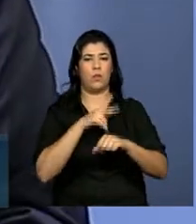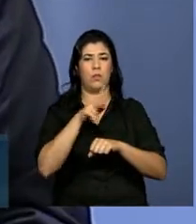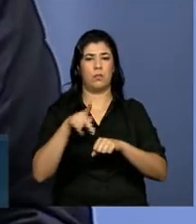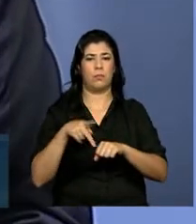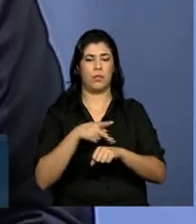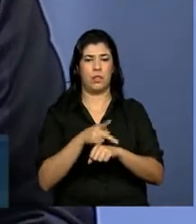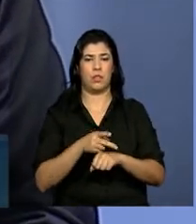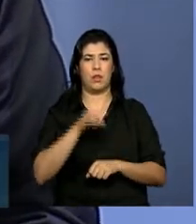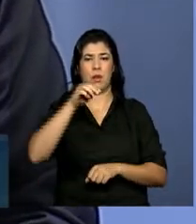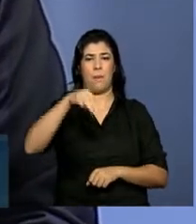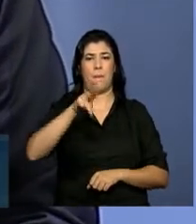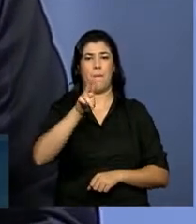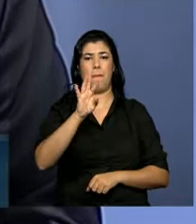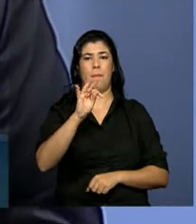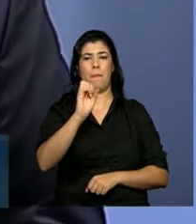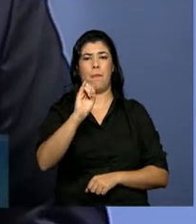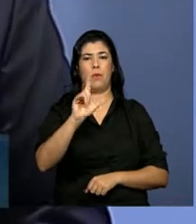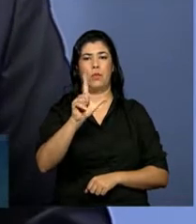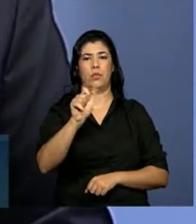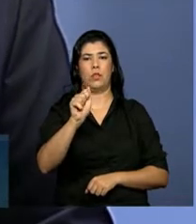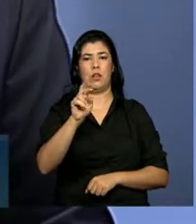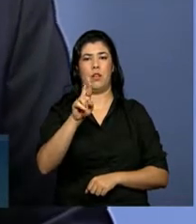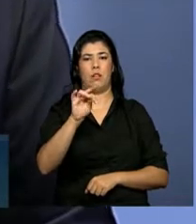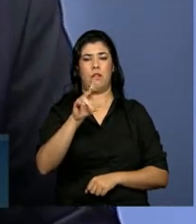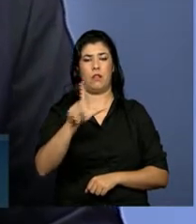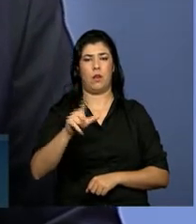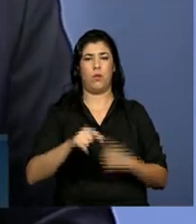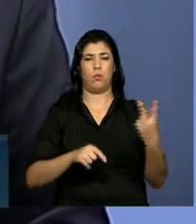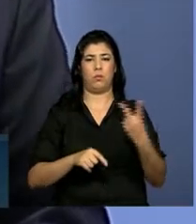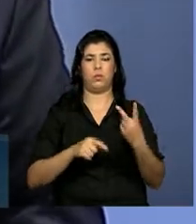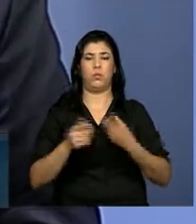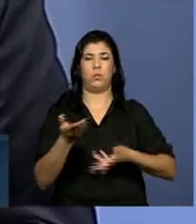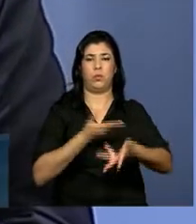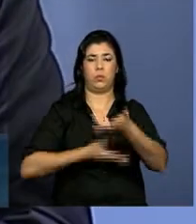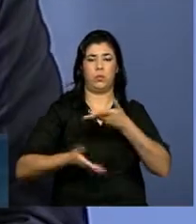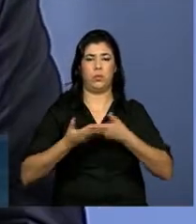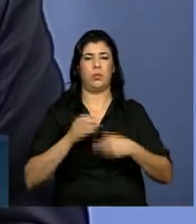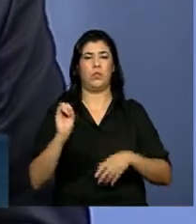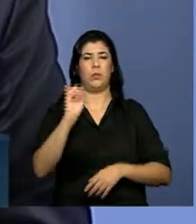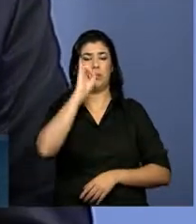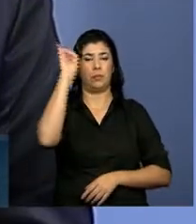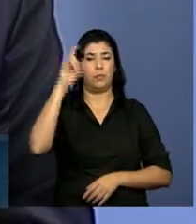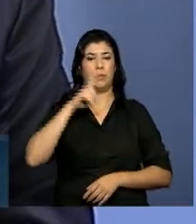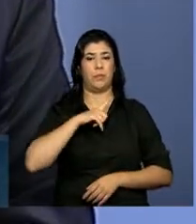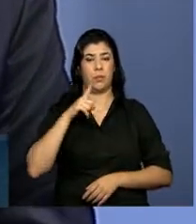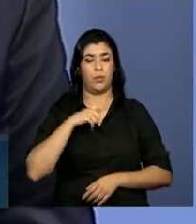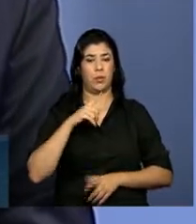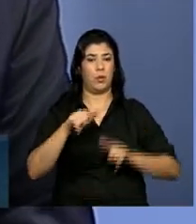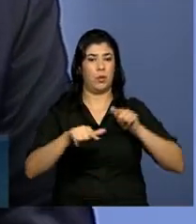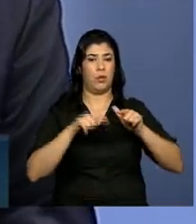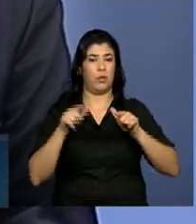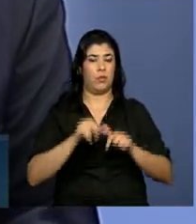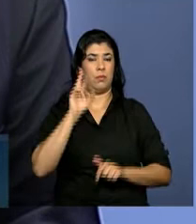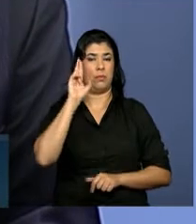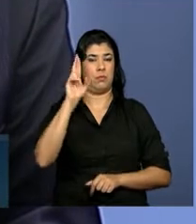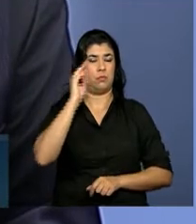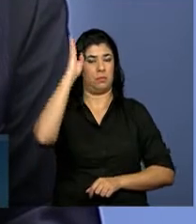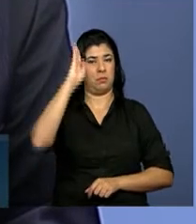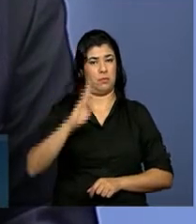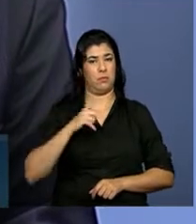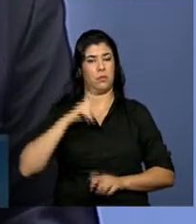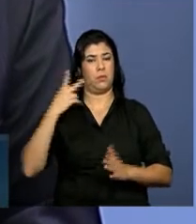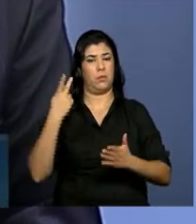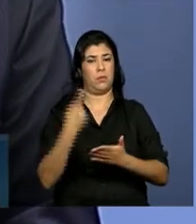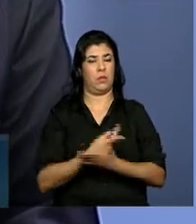cabe destacar o protagonismo, papel importante que o Brasil desempenha nesse importante